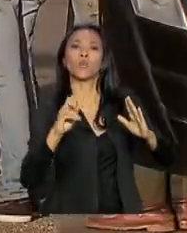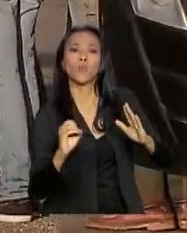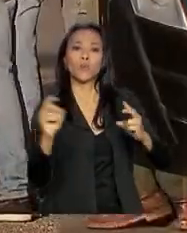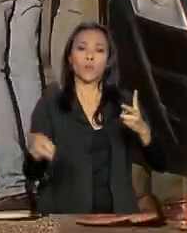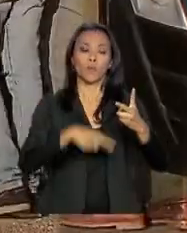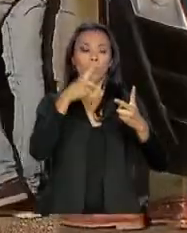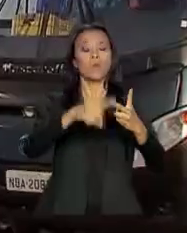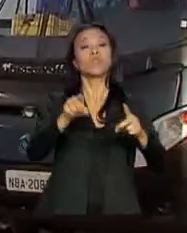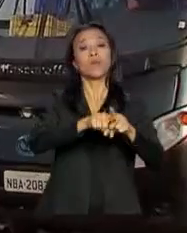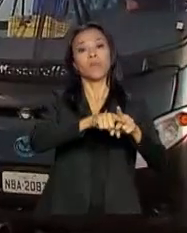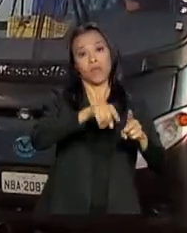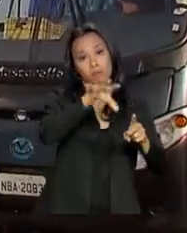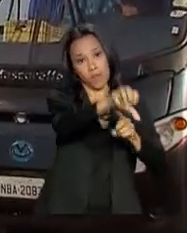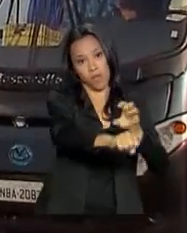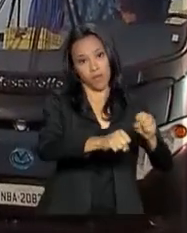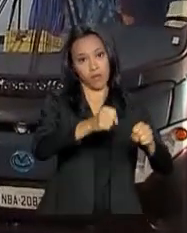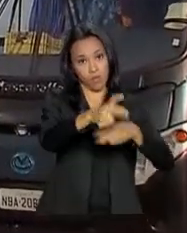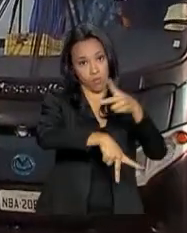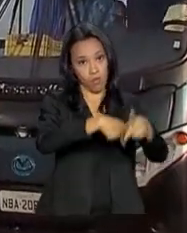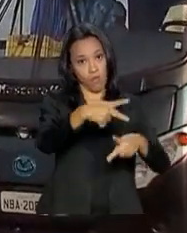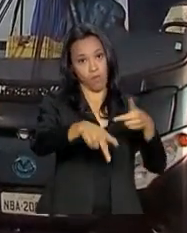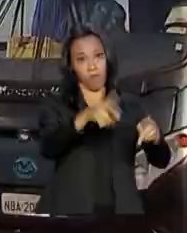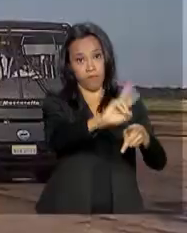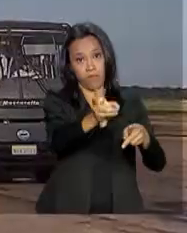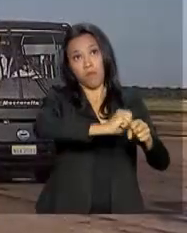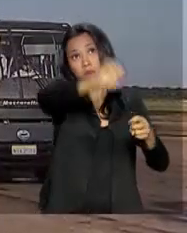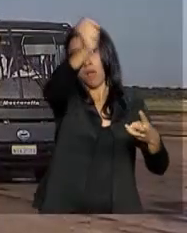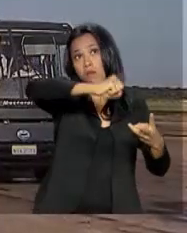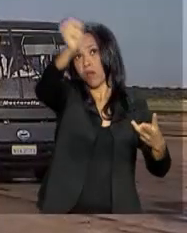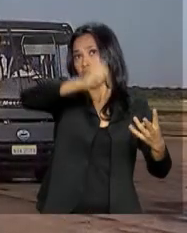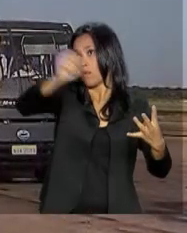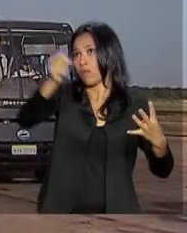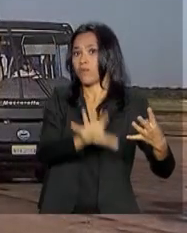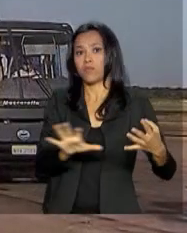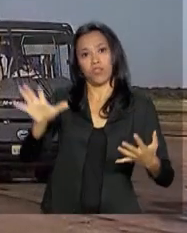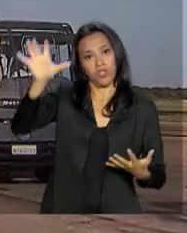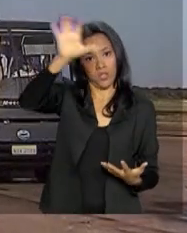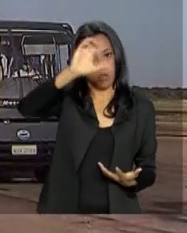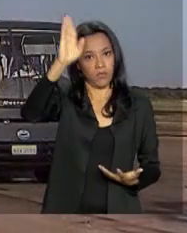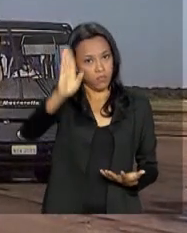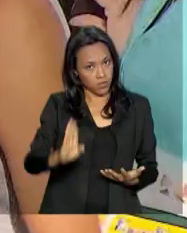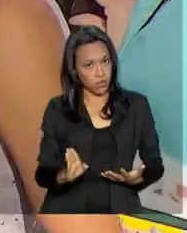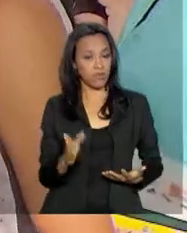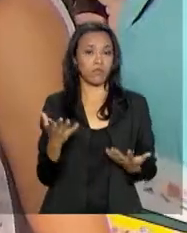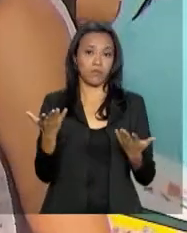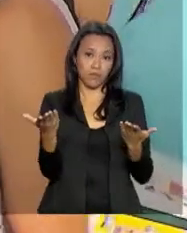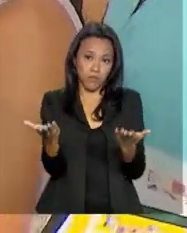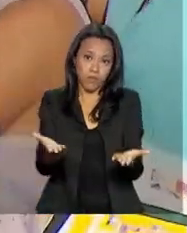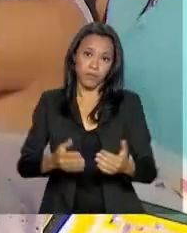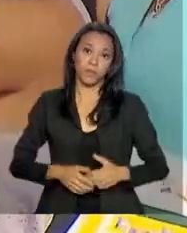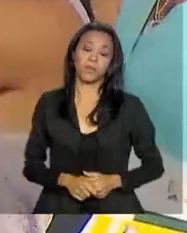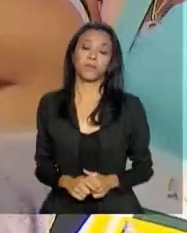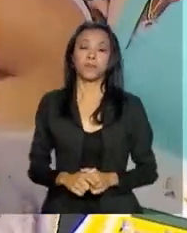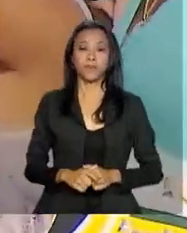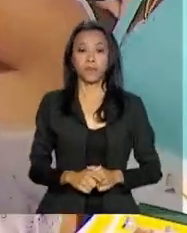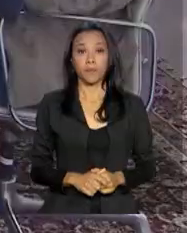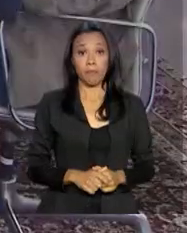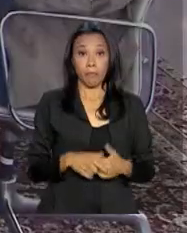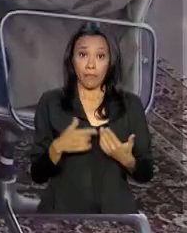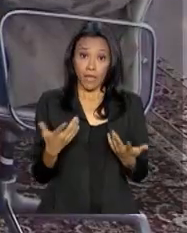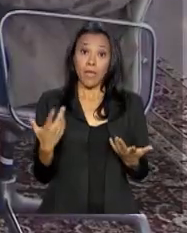de interiorização, ou seja, a transferência dos imigrantes venezuelanos para outros estados brasileiros.